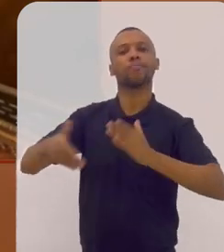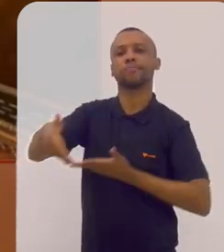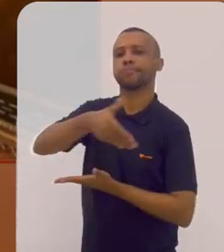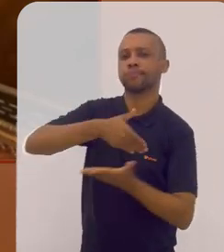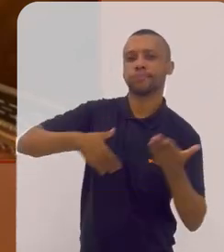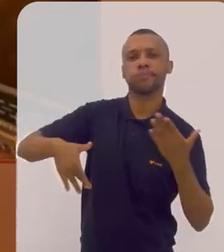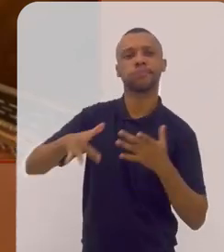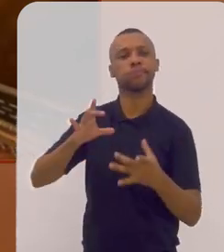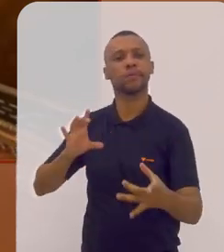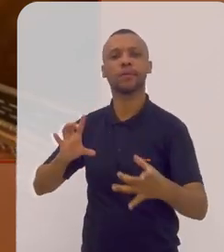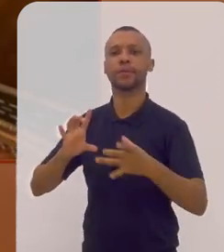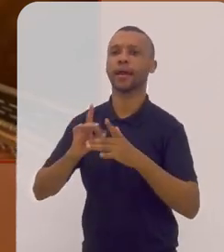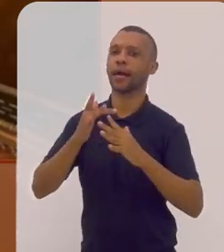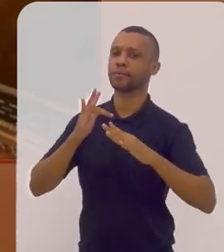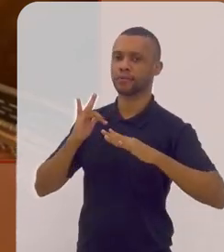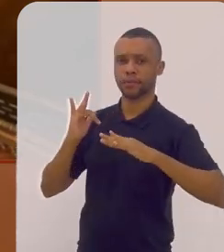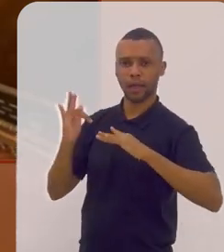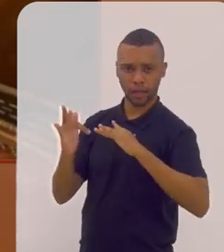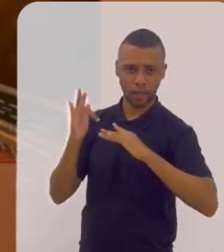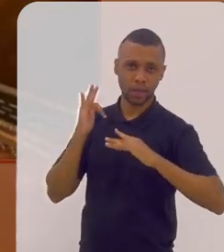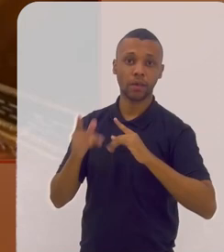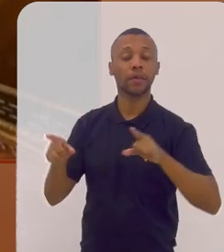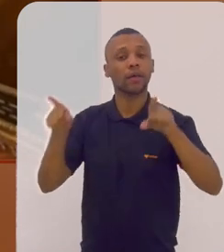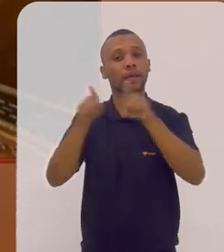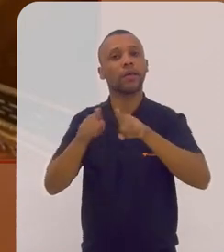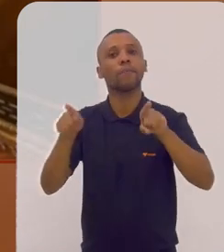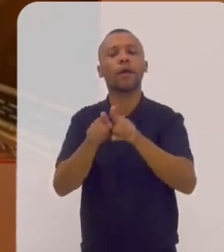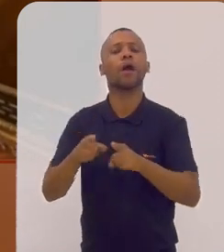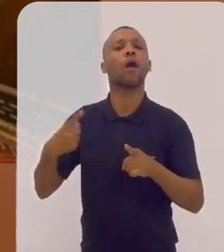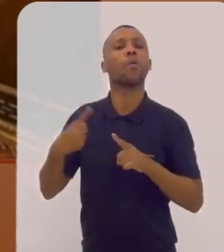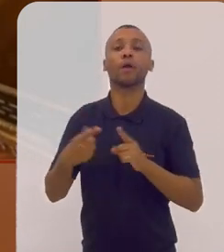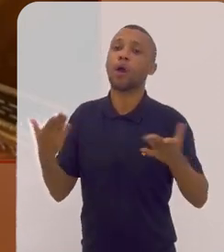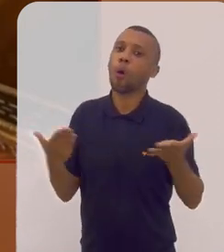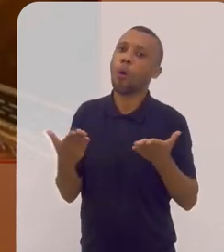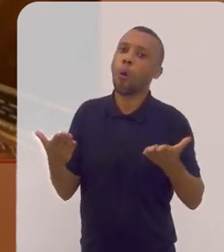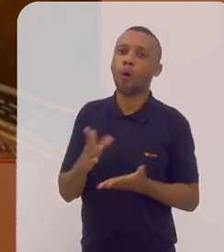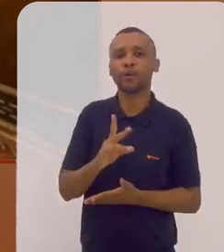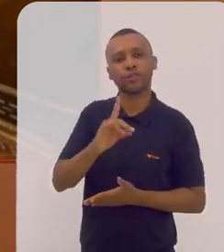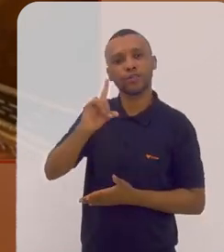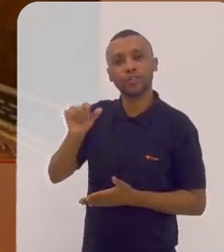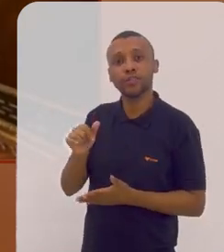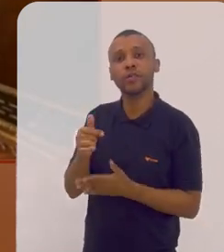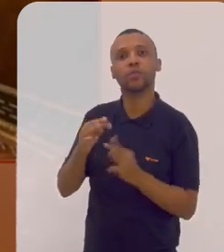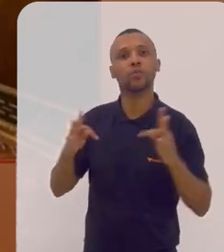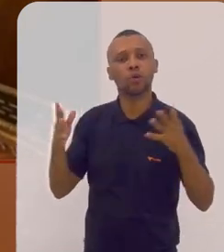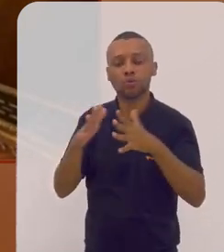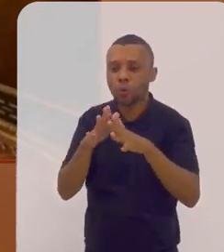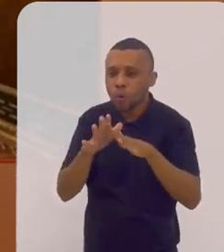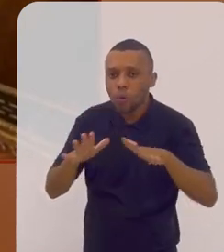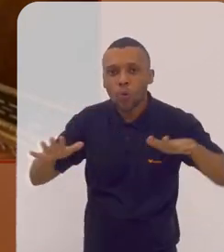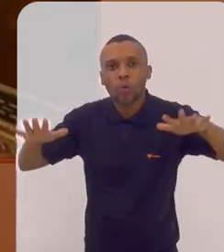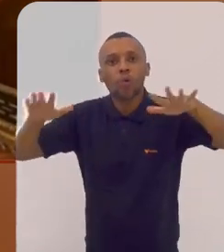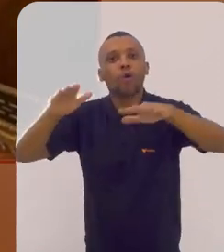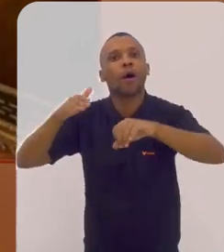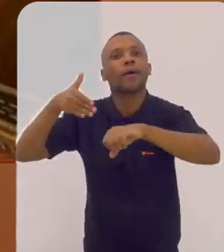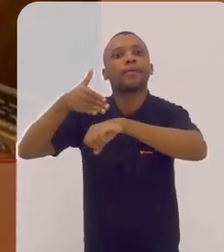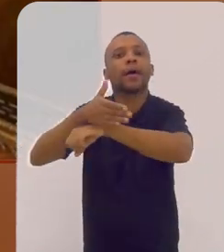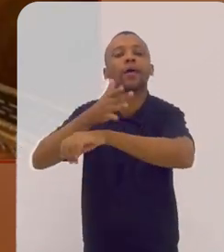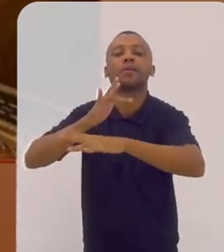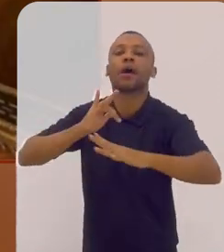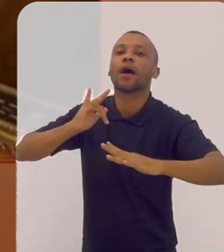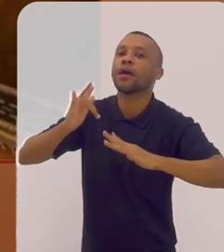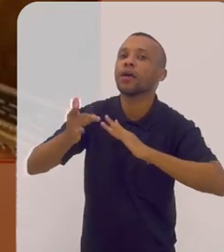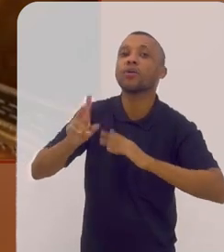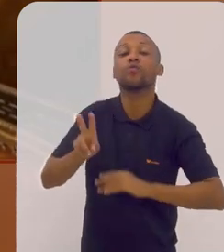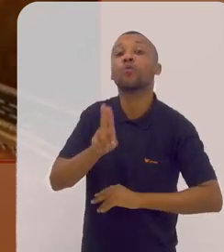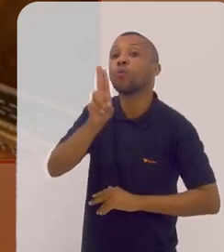comunicação através das redes sociais também porque hoje em dia todo mundo ampliou o acesso às